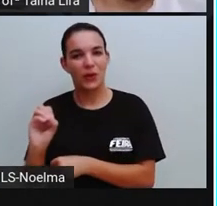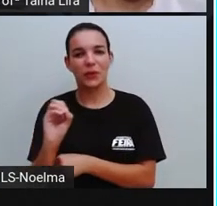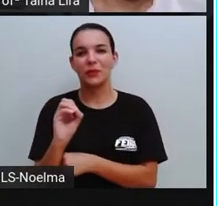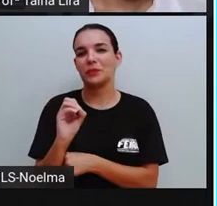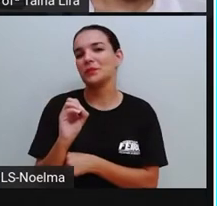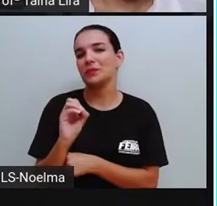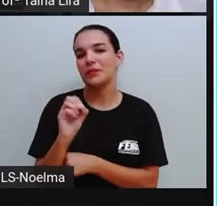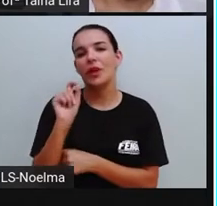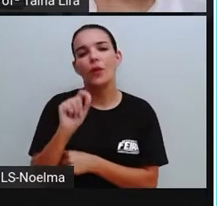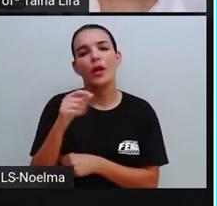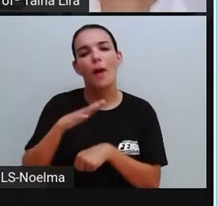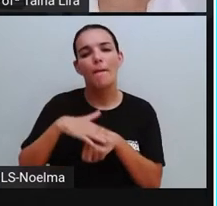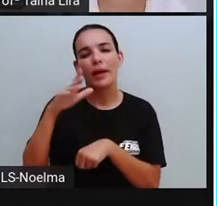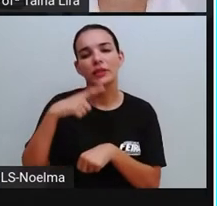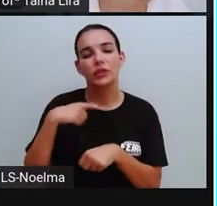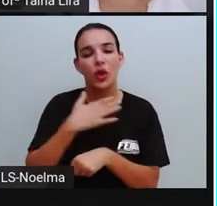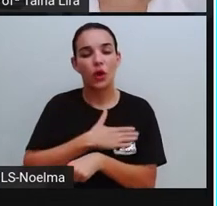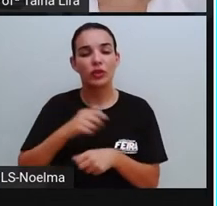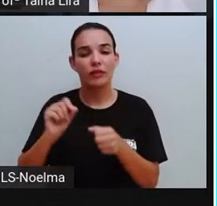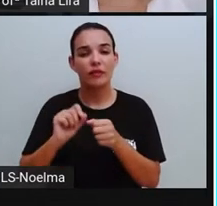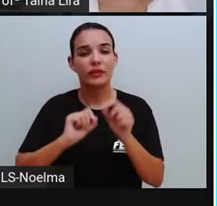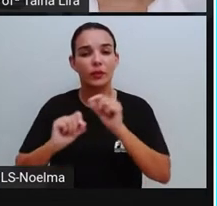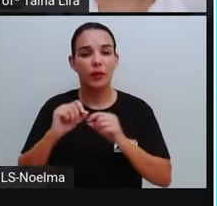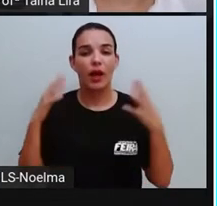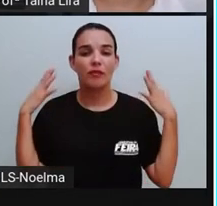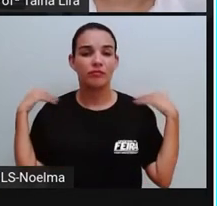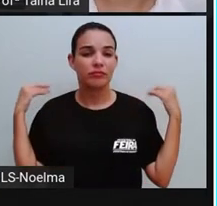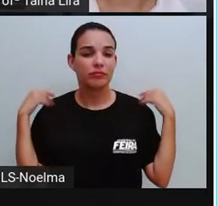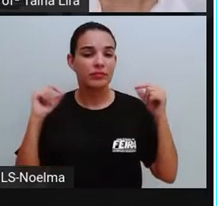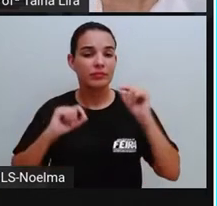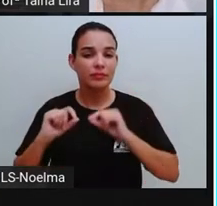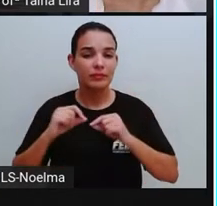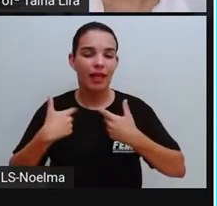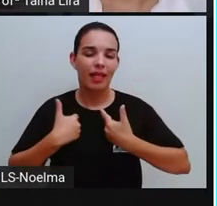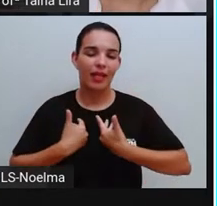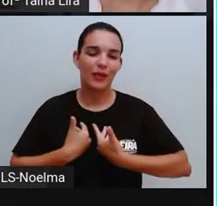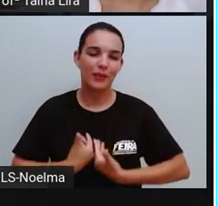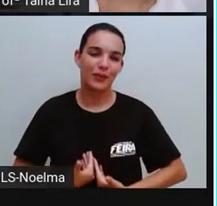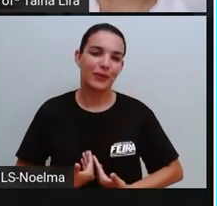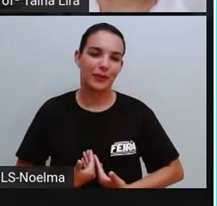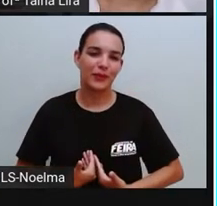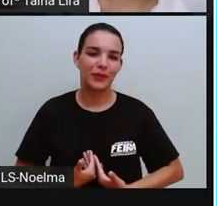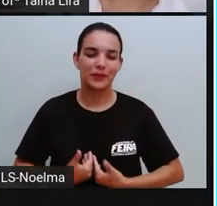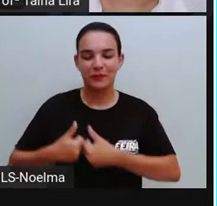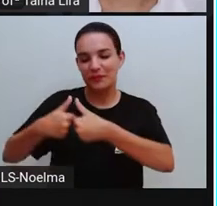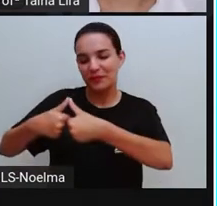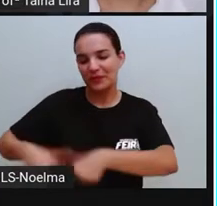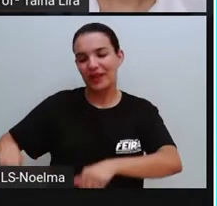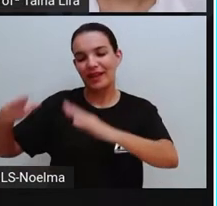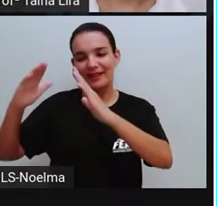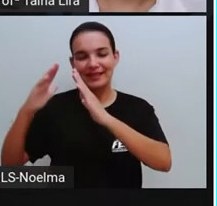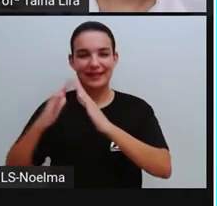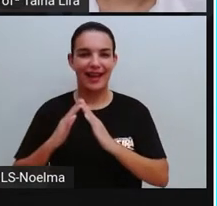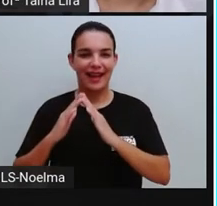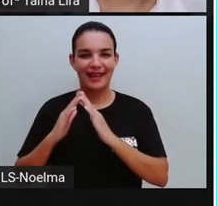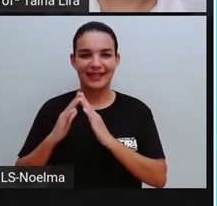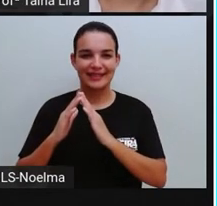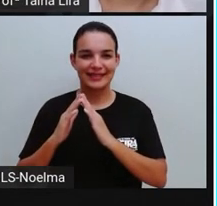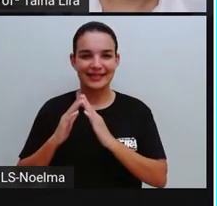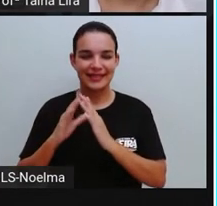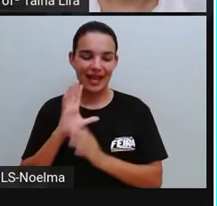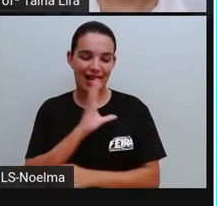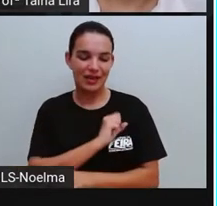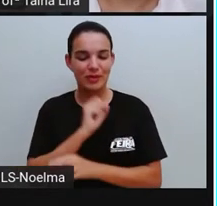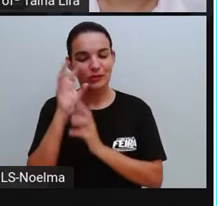né? O que eu mais gosto de fazer nas horas vagas é descansar. Eu amo descansar, amo